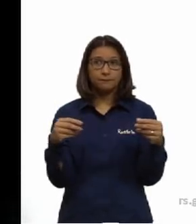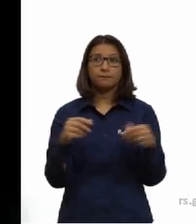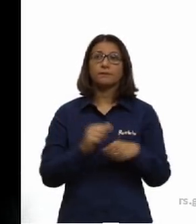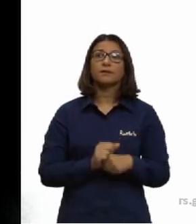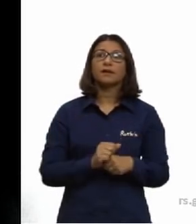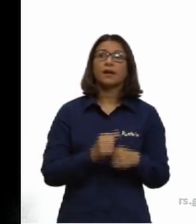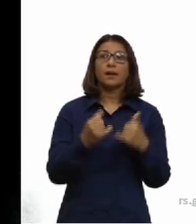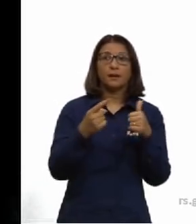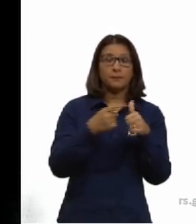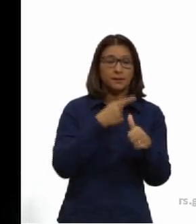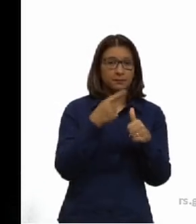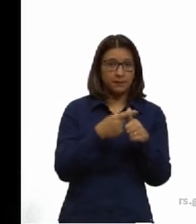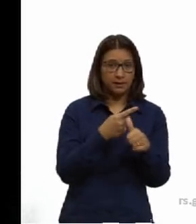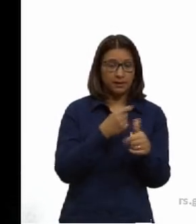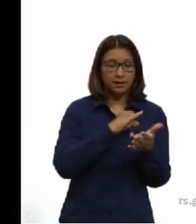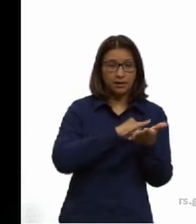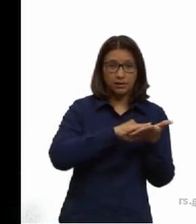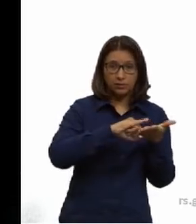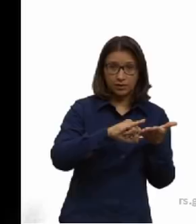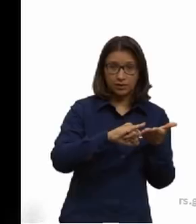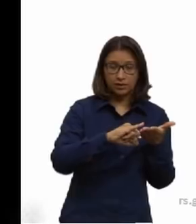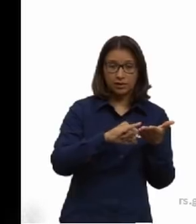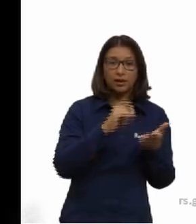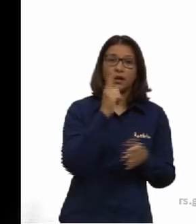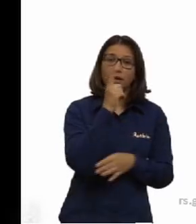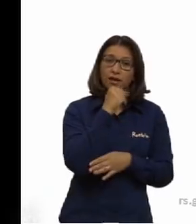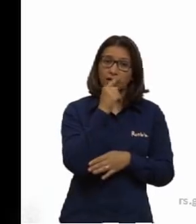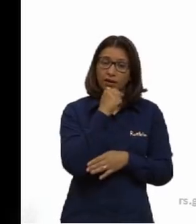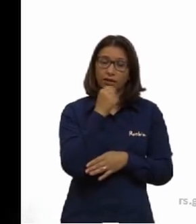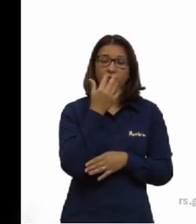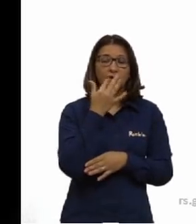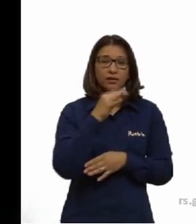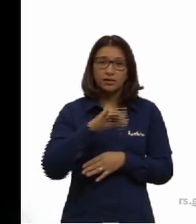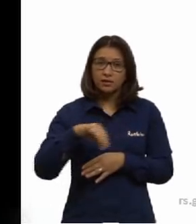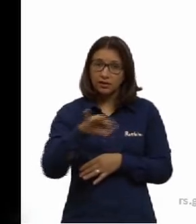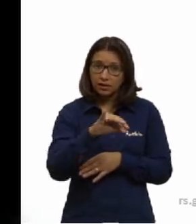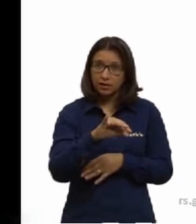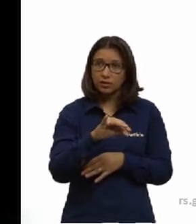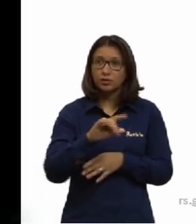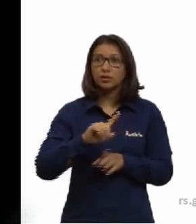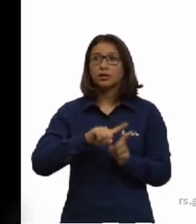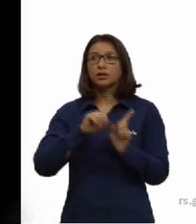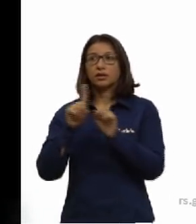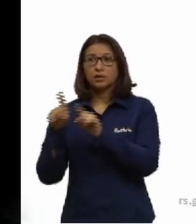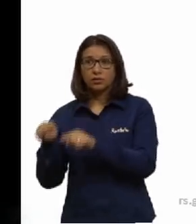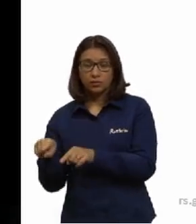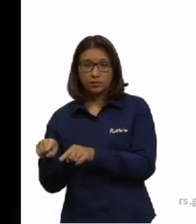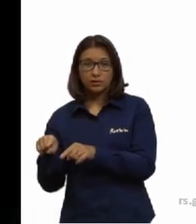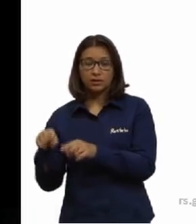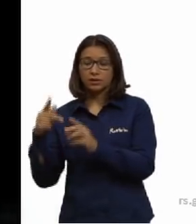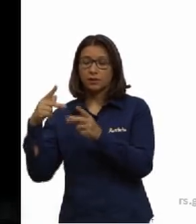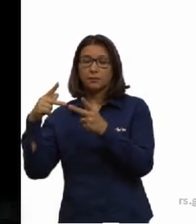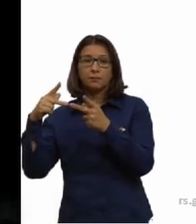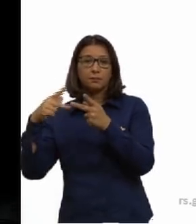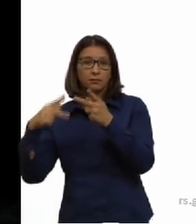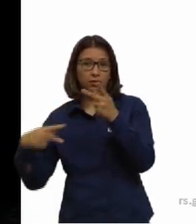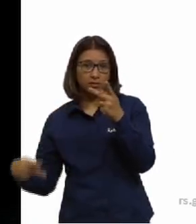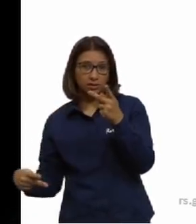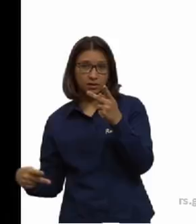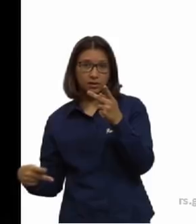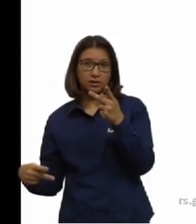sendo elas a água e os sais minerais e as substâncias orgânicas, então, sendo proteínas,